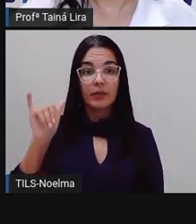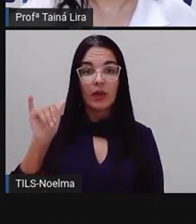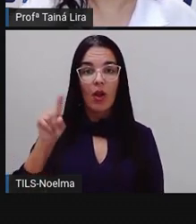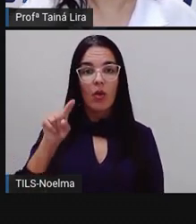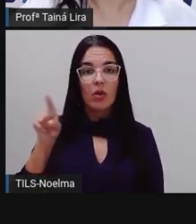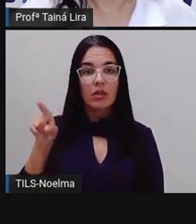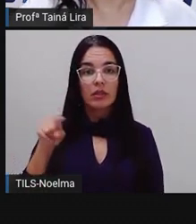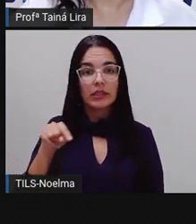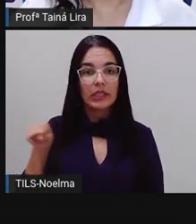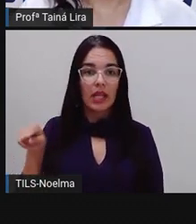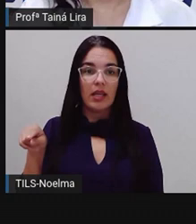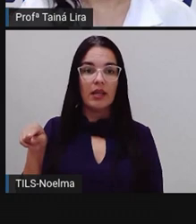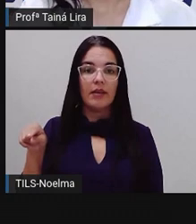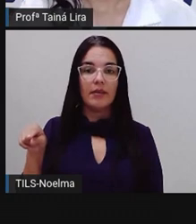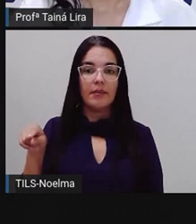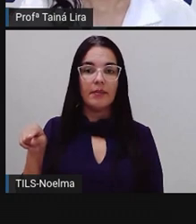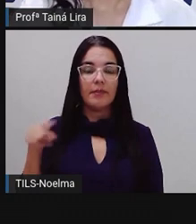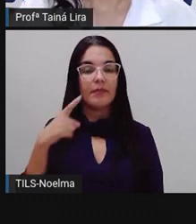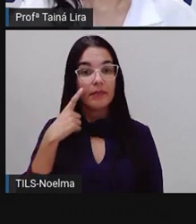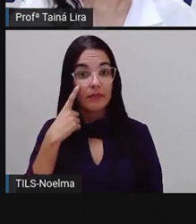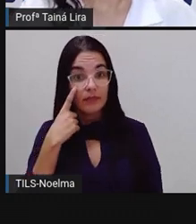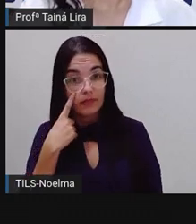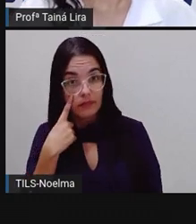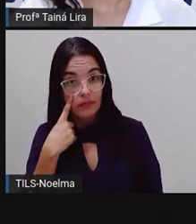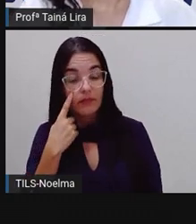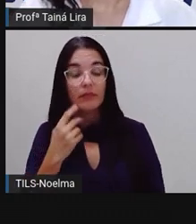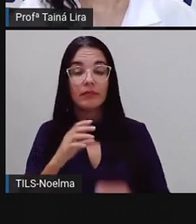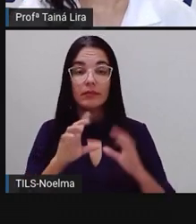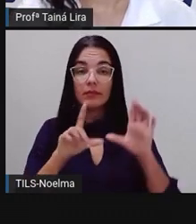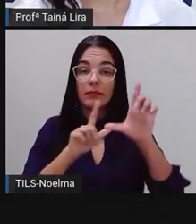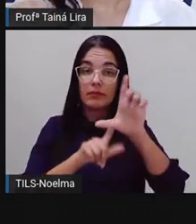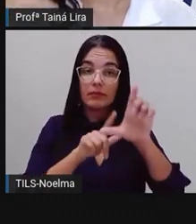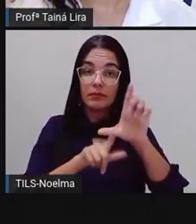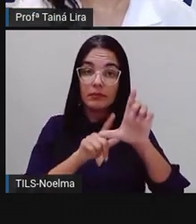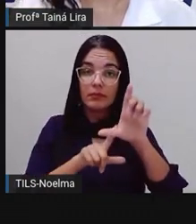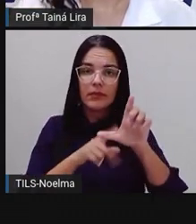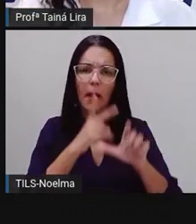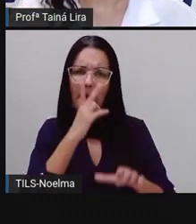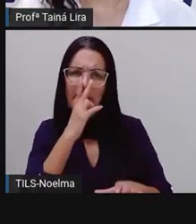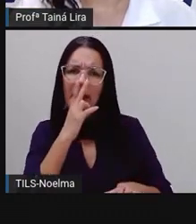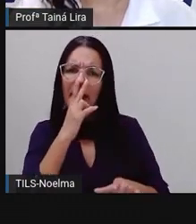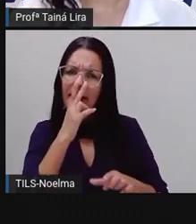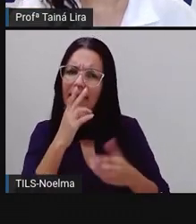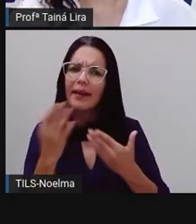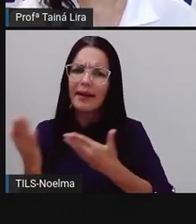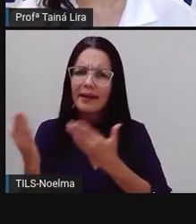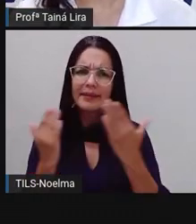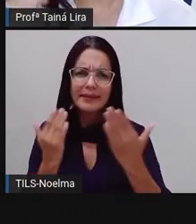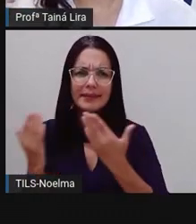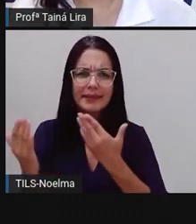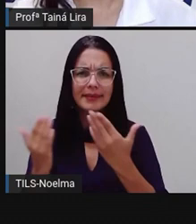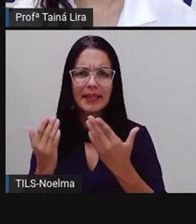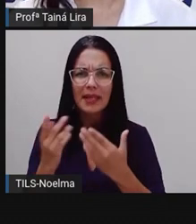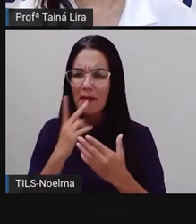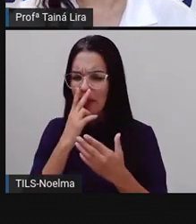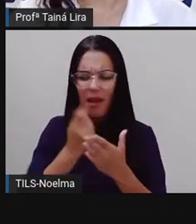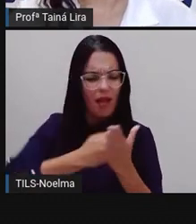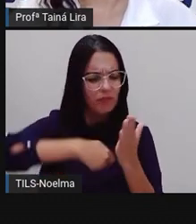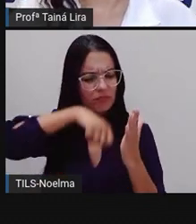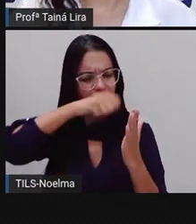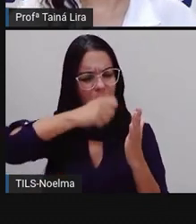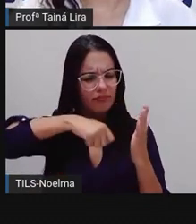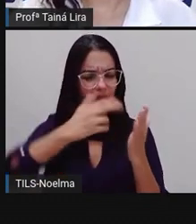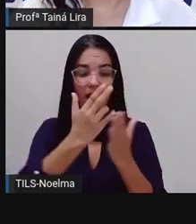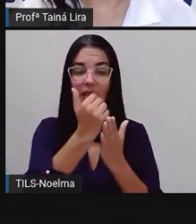Y e Z. Pró, tem letras aí que parecem, né? Mas é o desenho que tá um